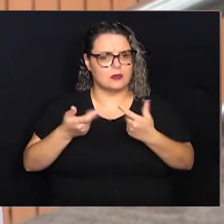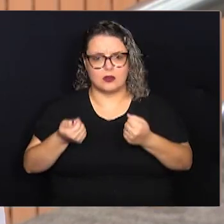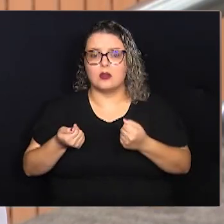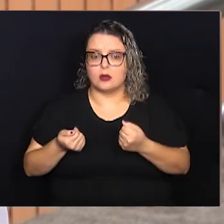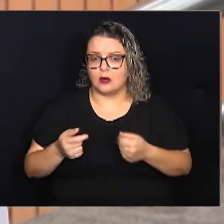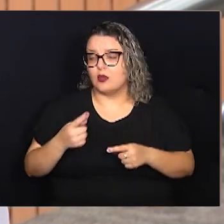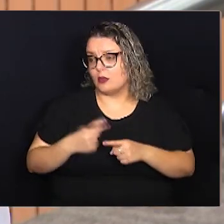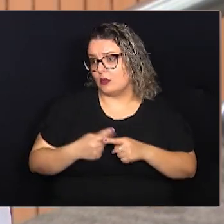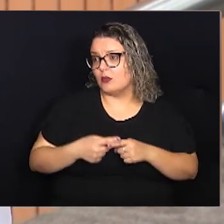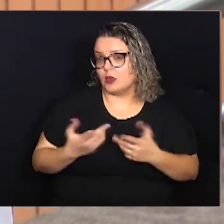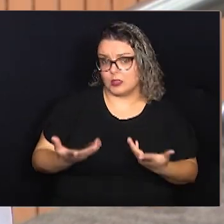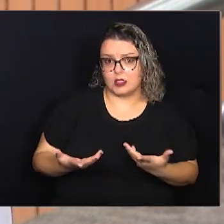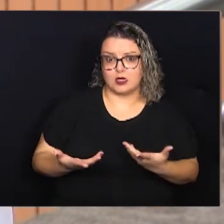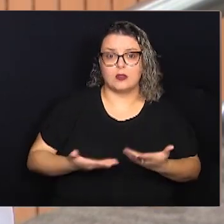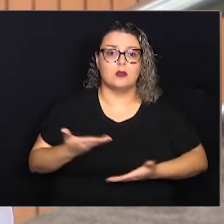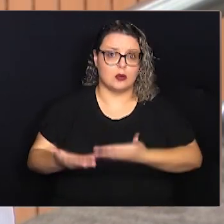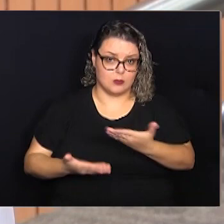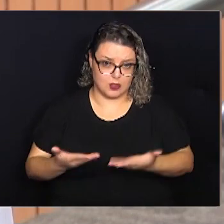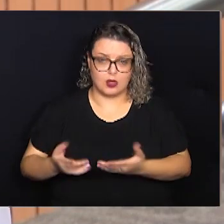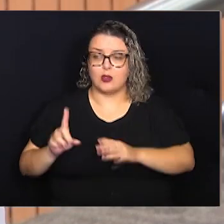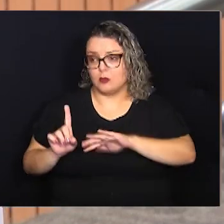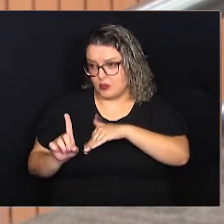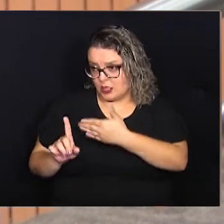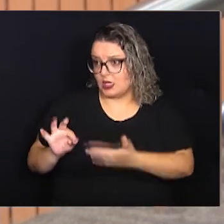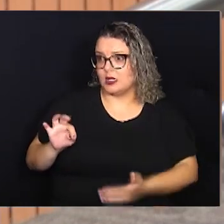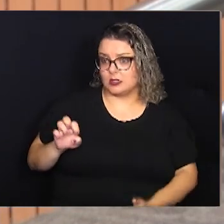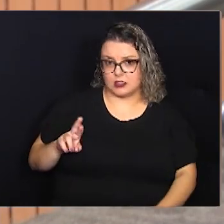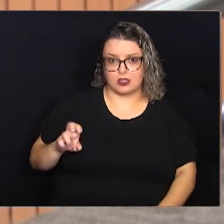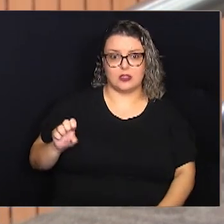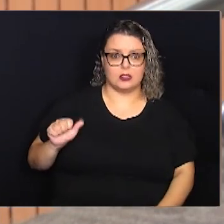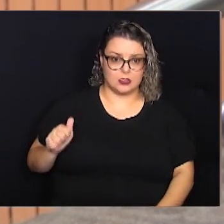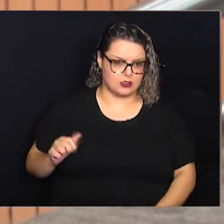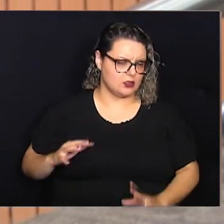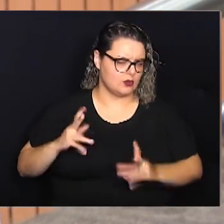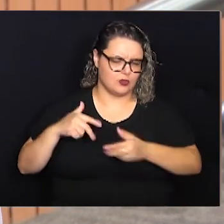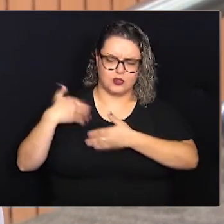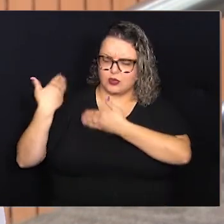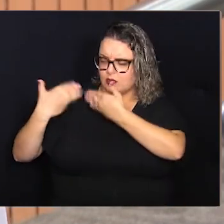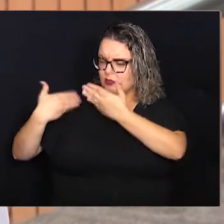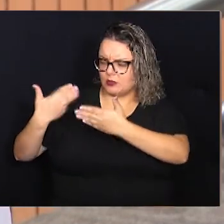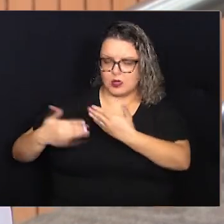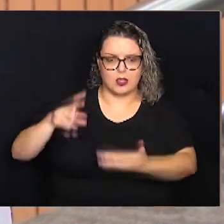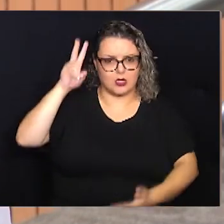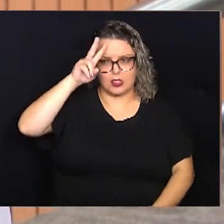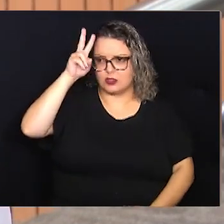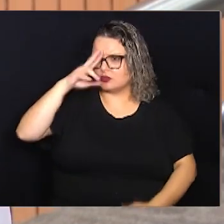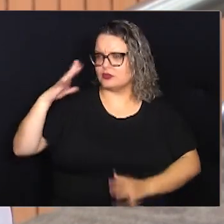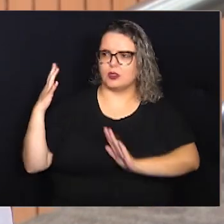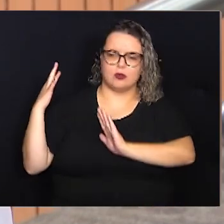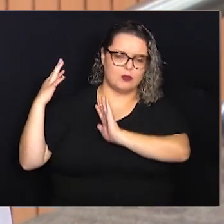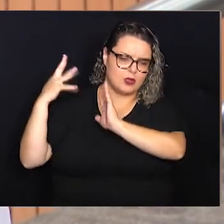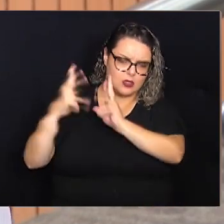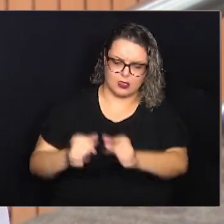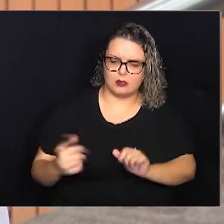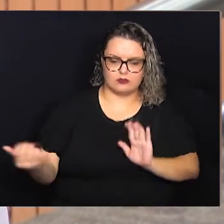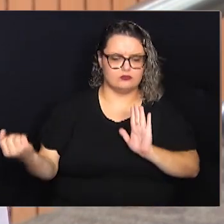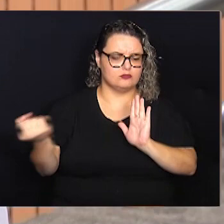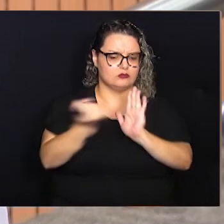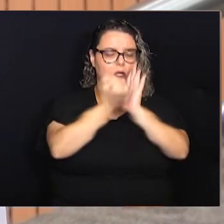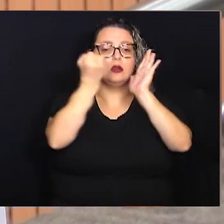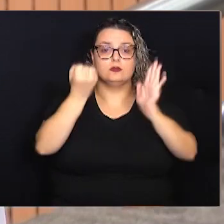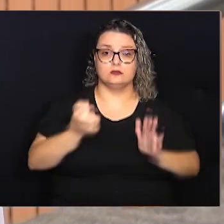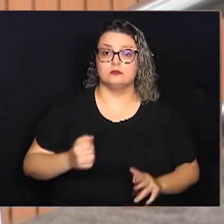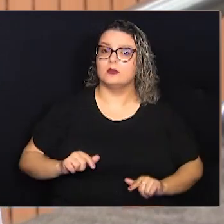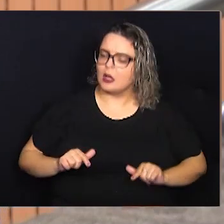debate muito rico, porque ele acabou se vindo também como uma homenagem a Tereza Aguiar, por toda a sua trajetória, todo o seu legado para a